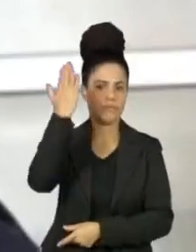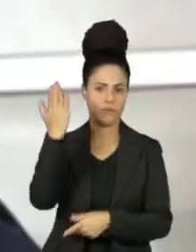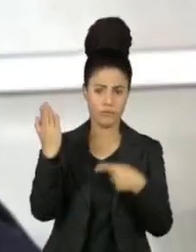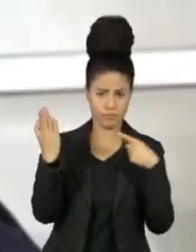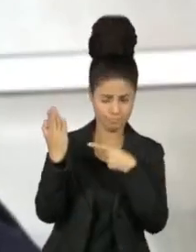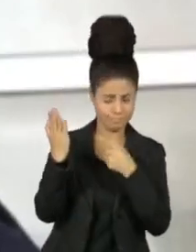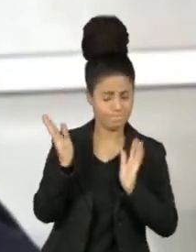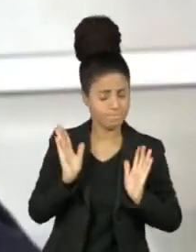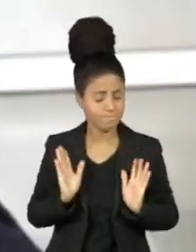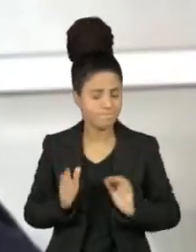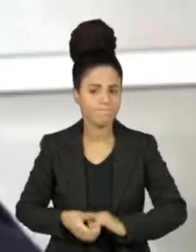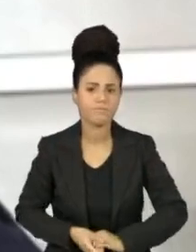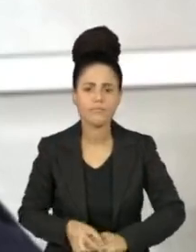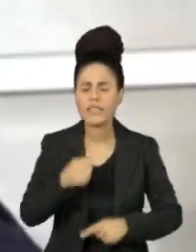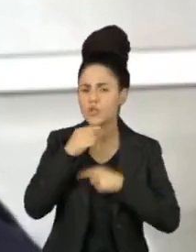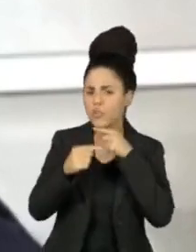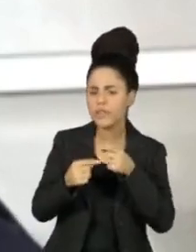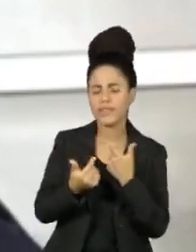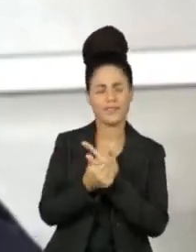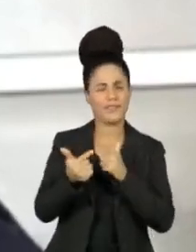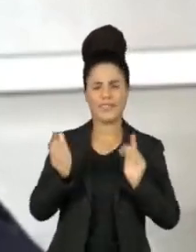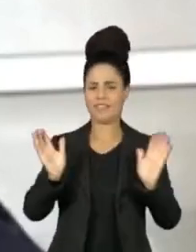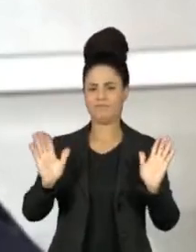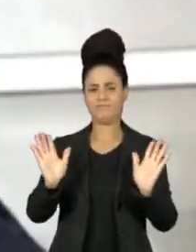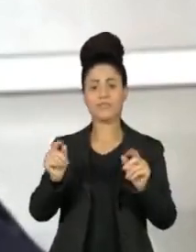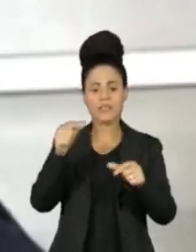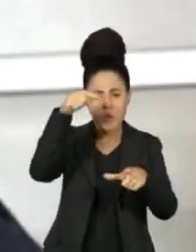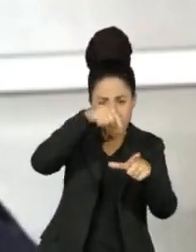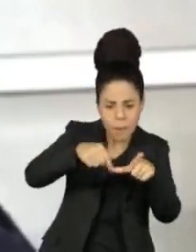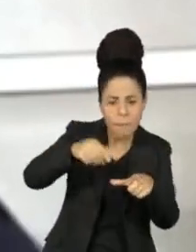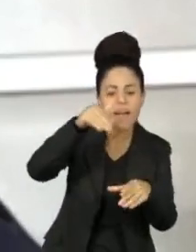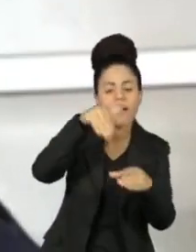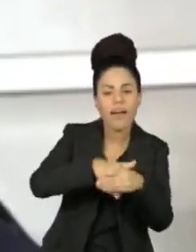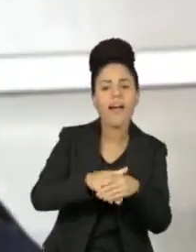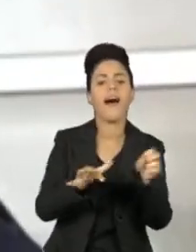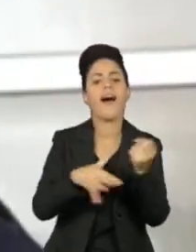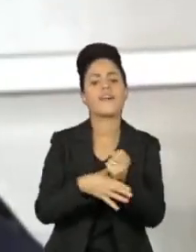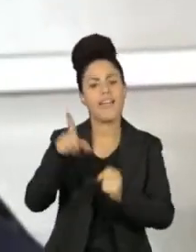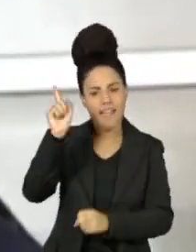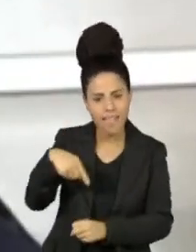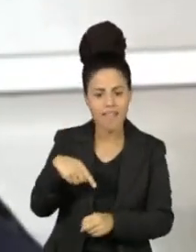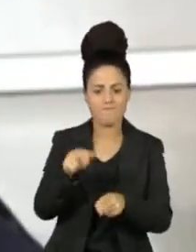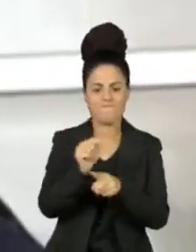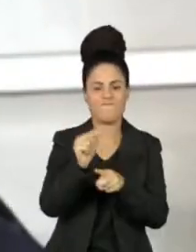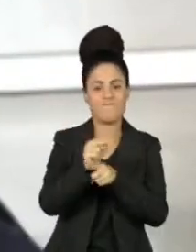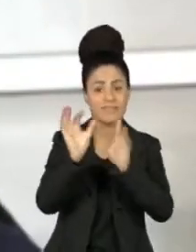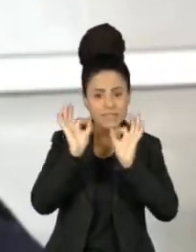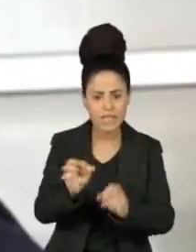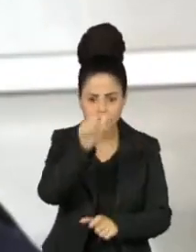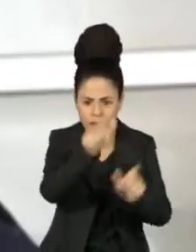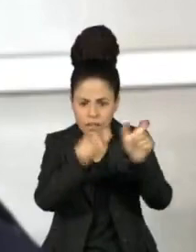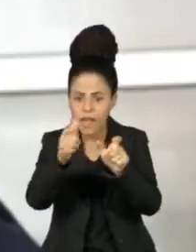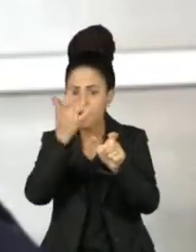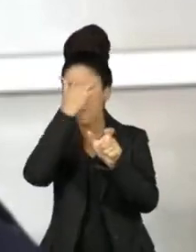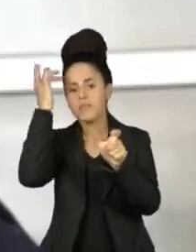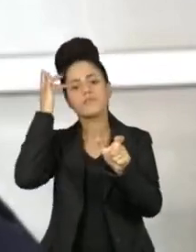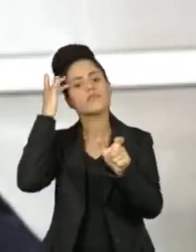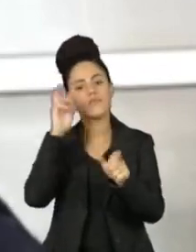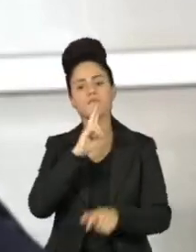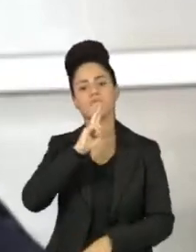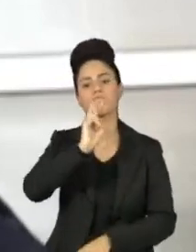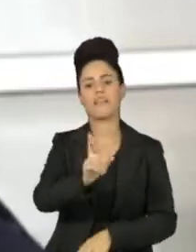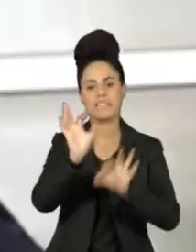Sem dúvida nenhuma, é um processo de votação seguro e traz para os eleitores um resultado